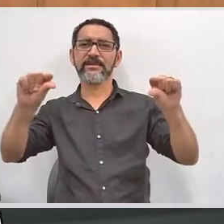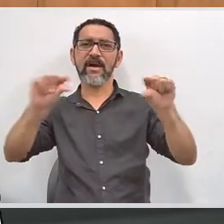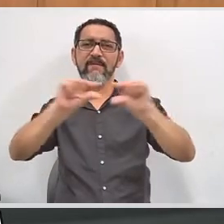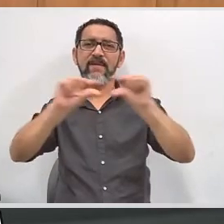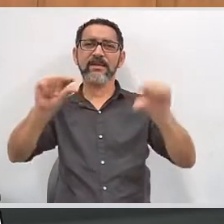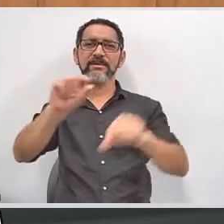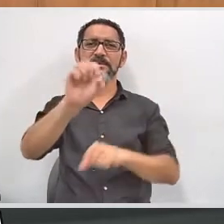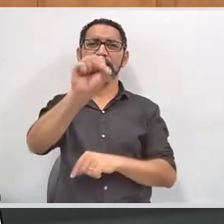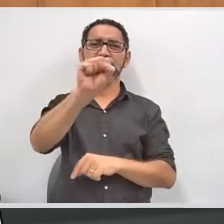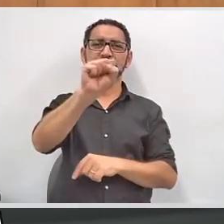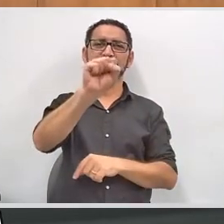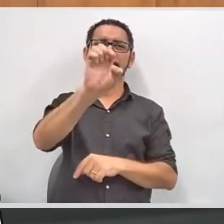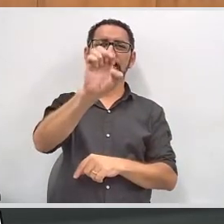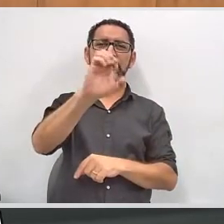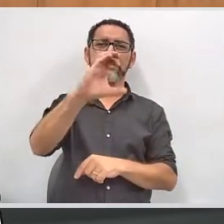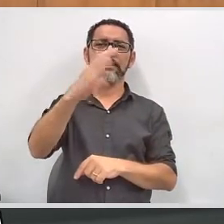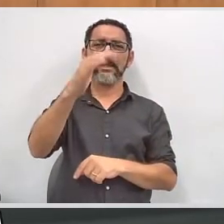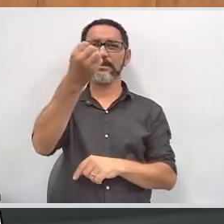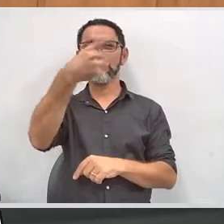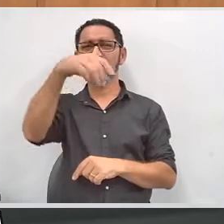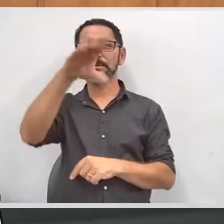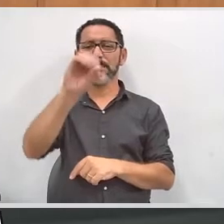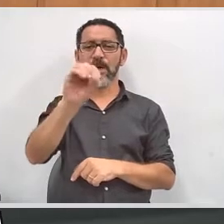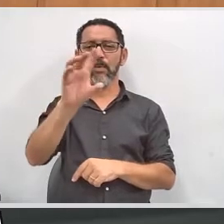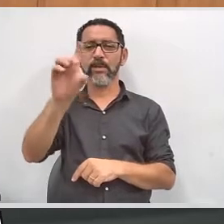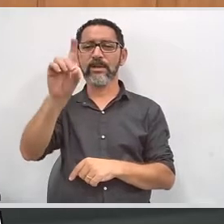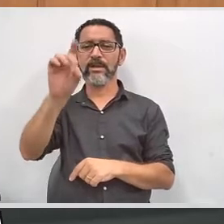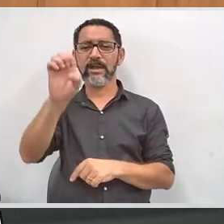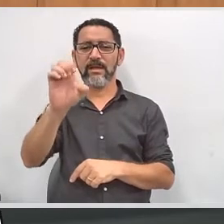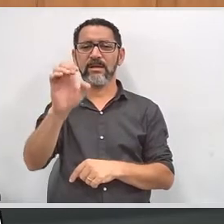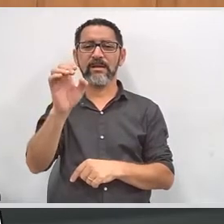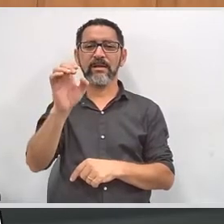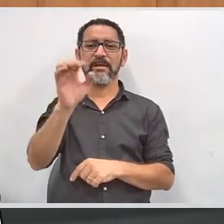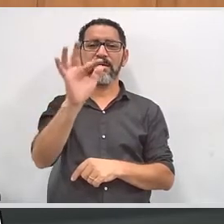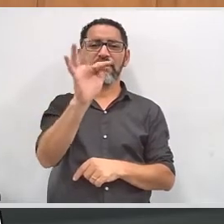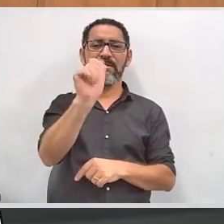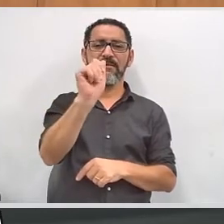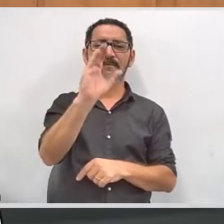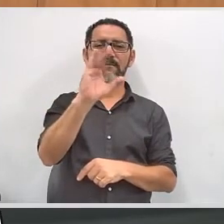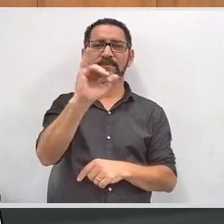cartaz que será fixado nas sessões de fácil acesso.